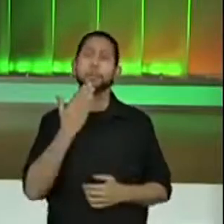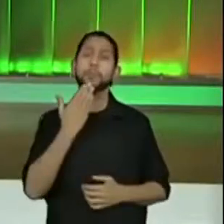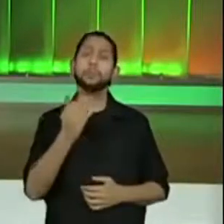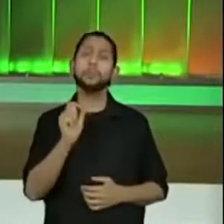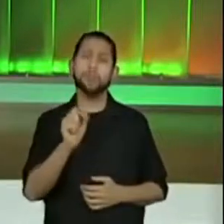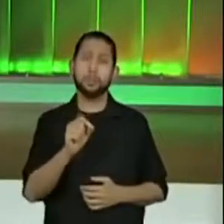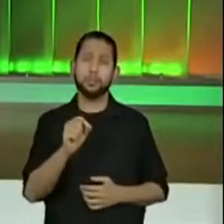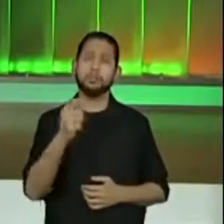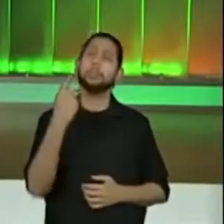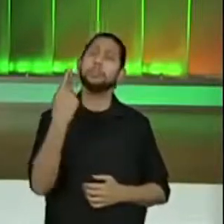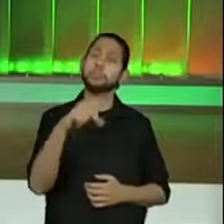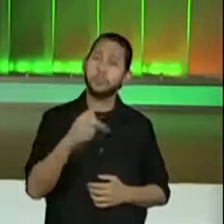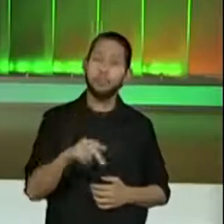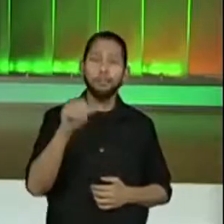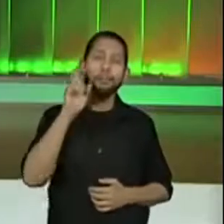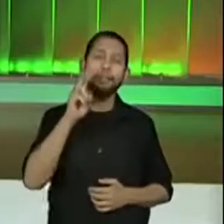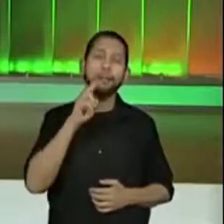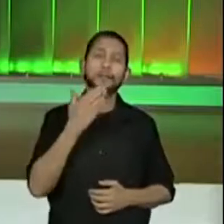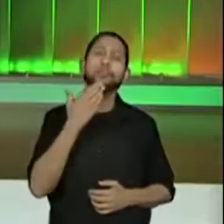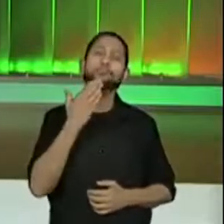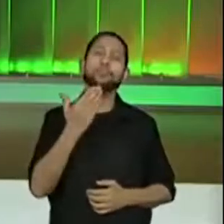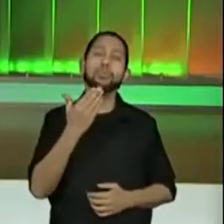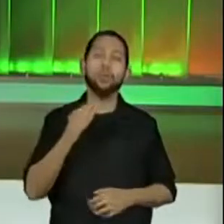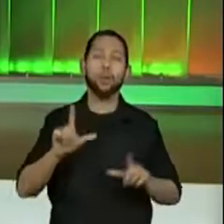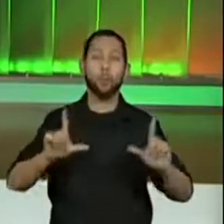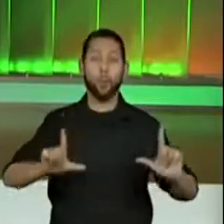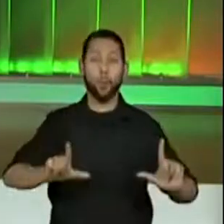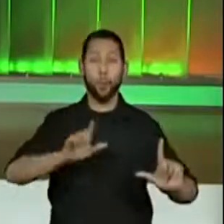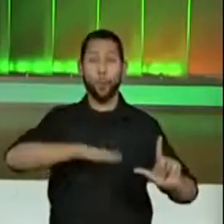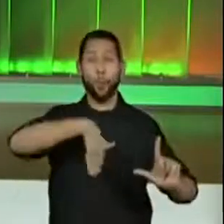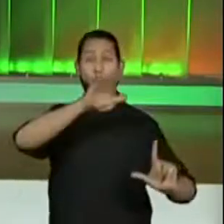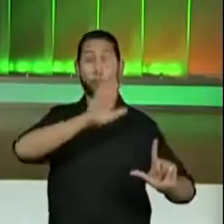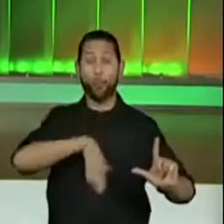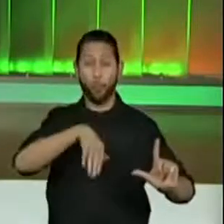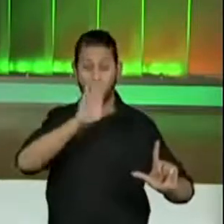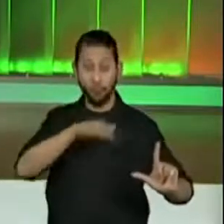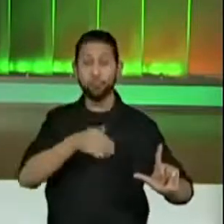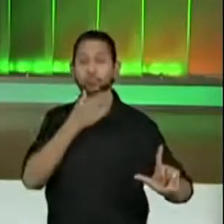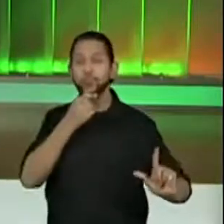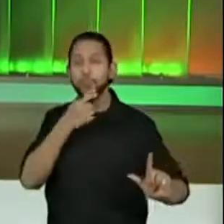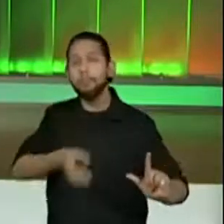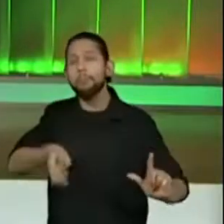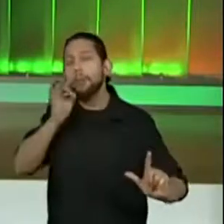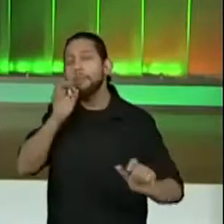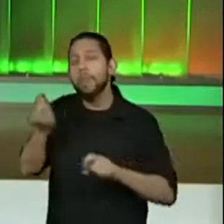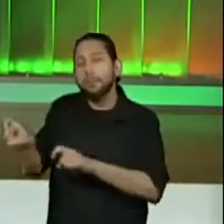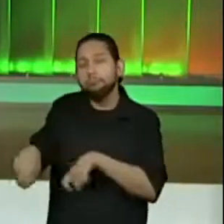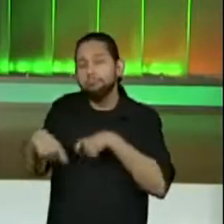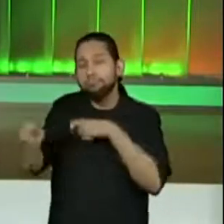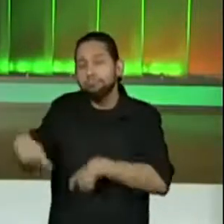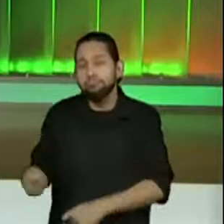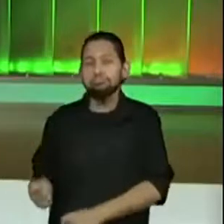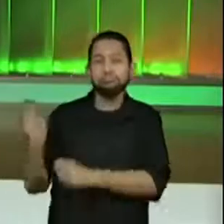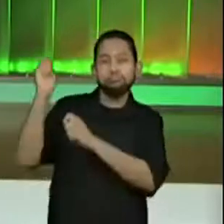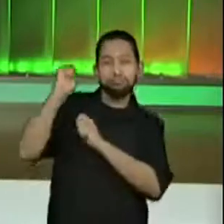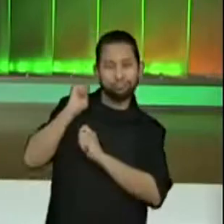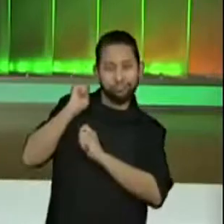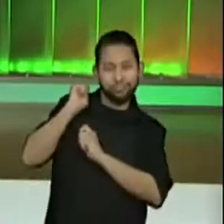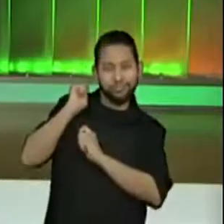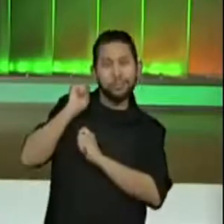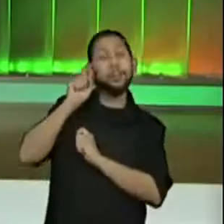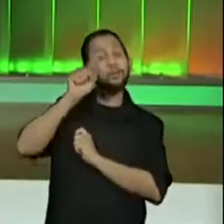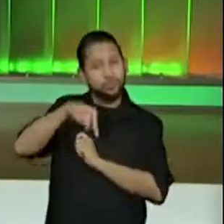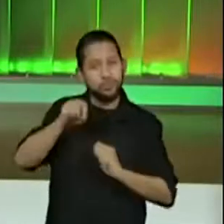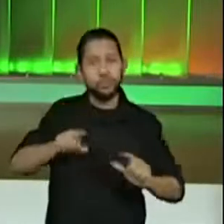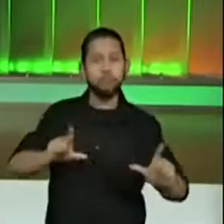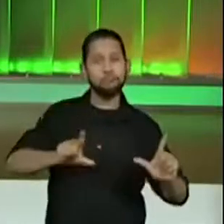recriações, suas releituras da obra O Lavrador de Café. Façam de verdade.